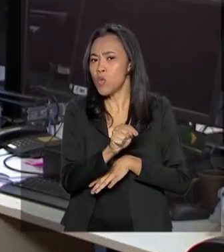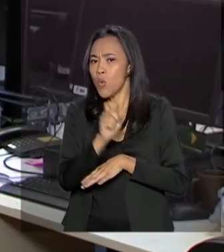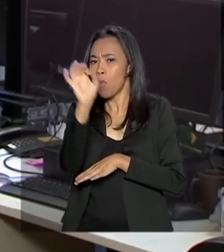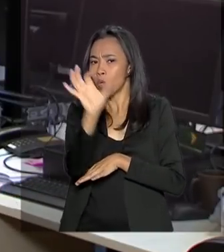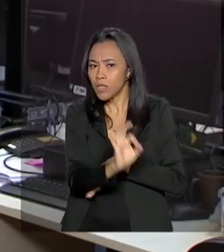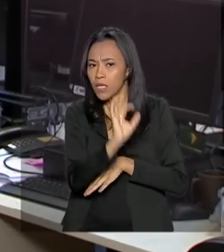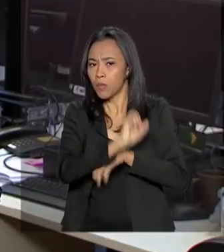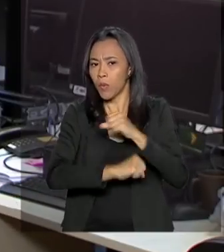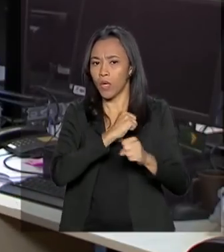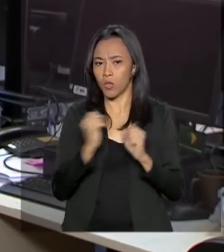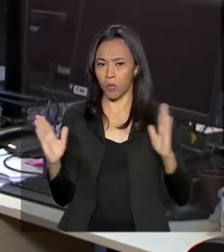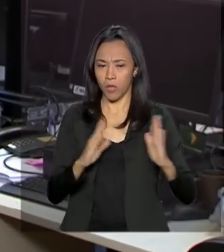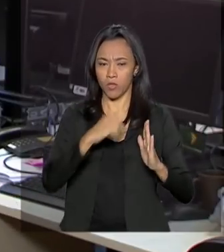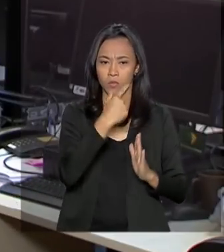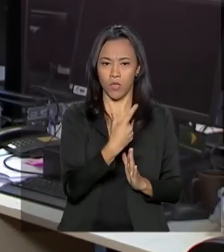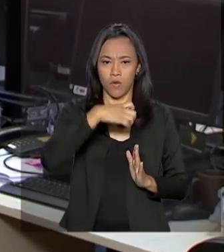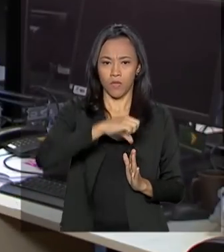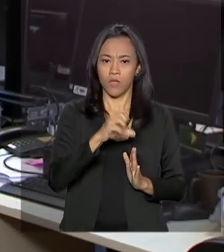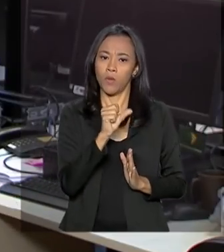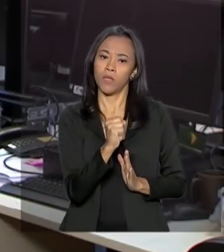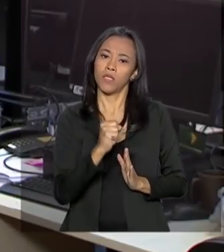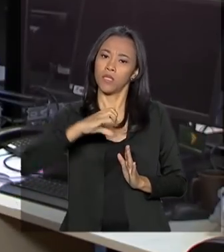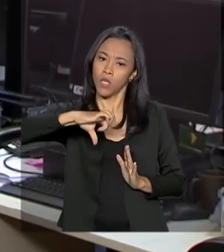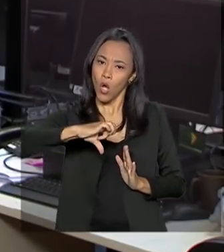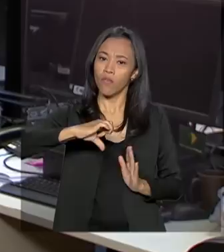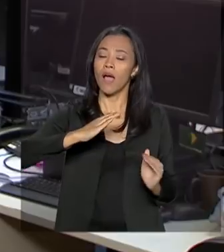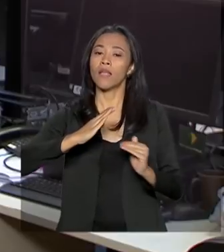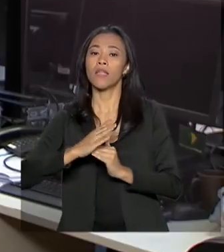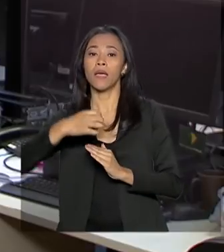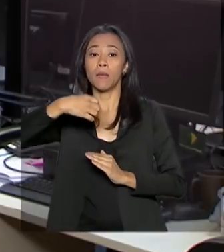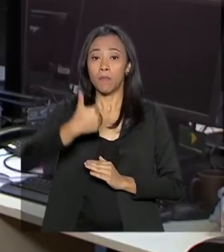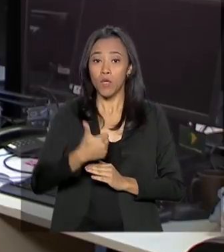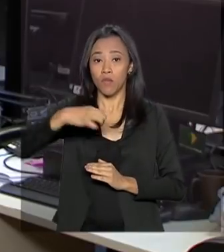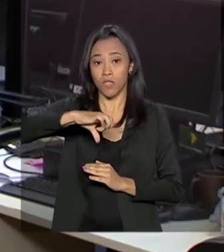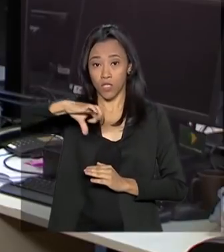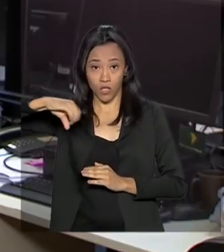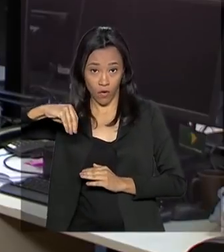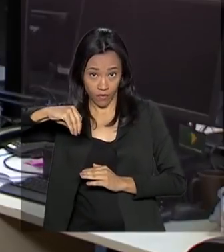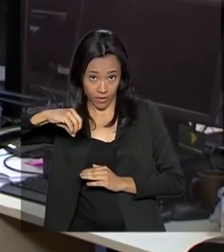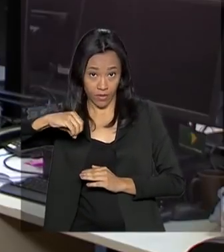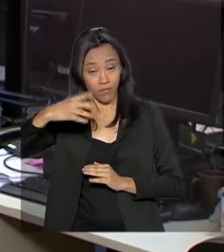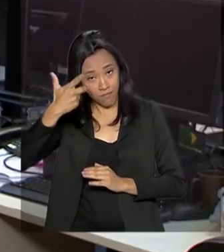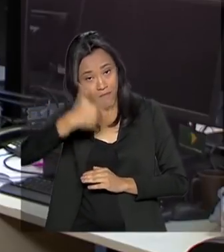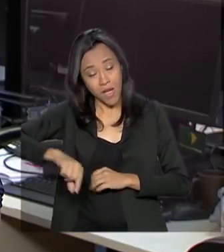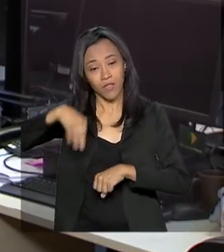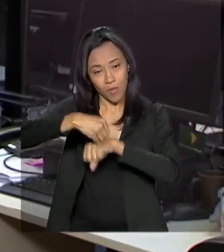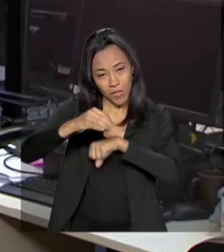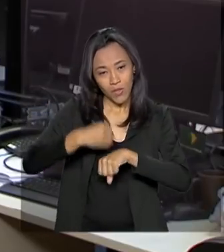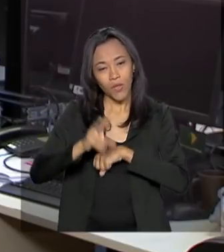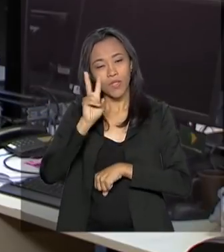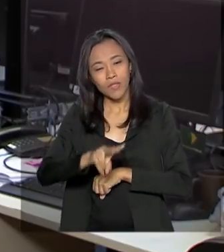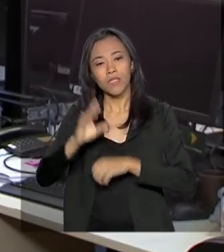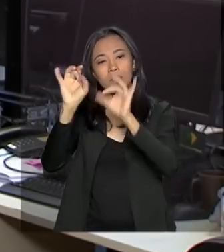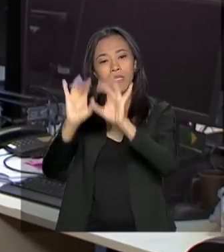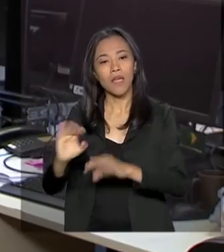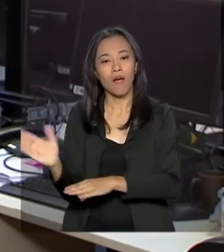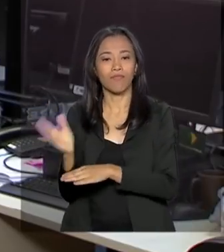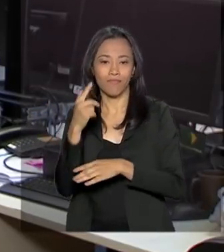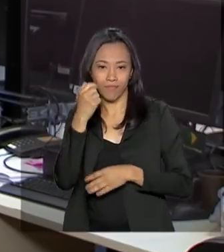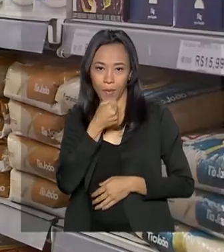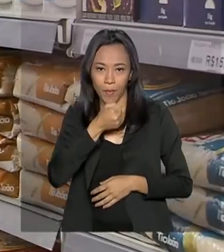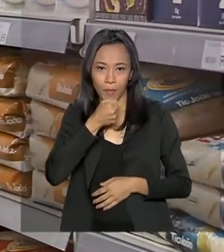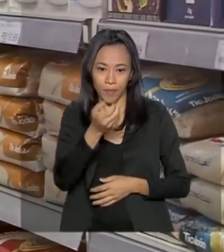ano entre 1989 e 1990. Saiba mais na reportagem especial de Luana Karen.